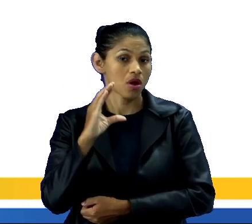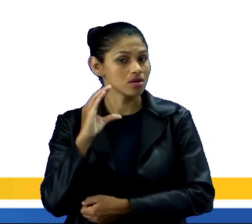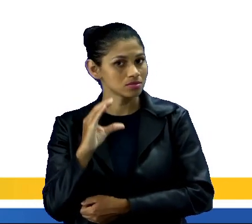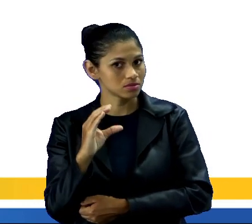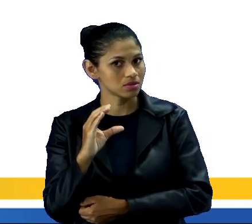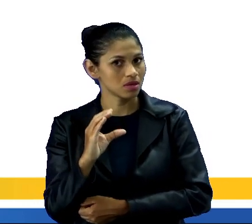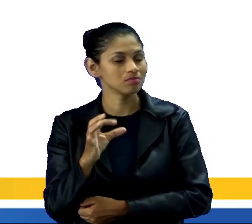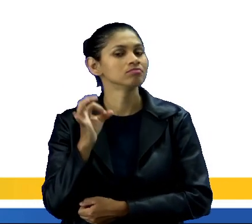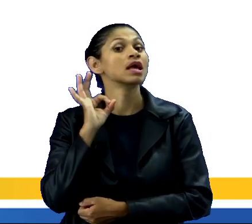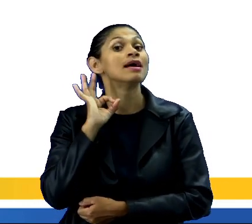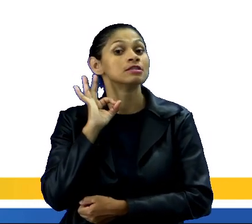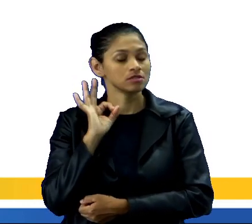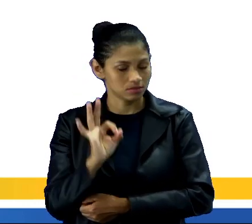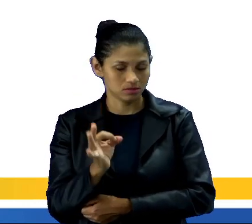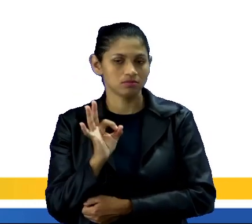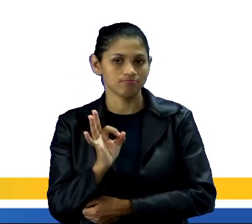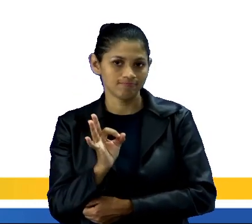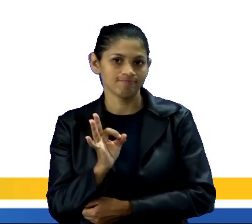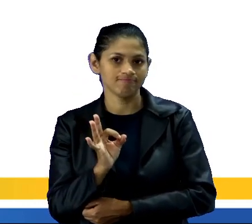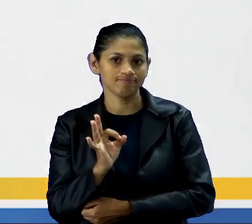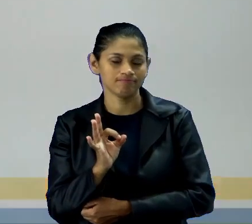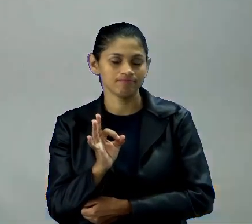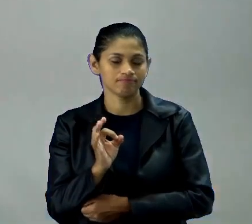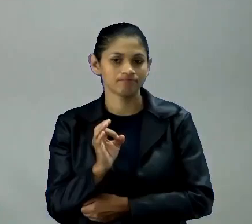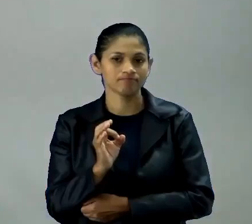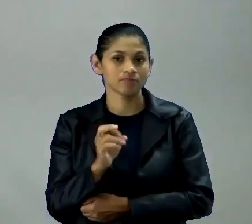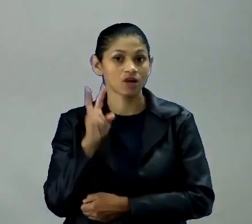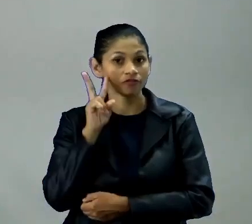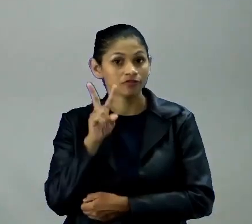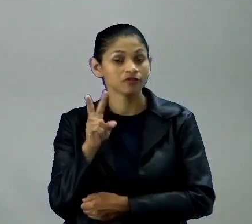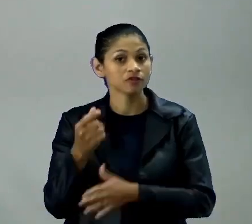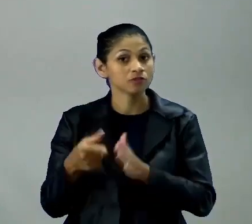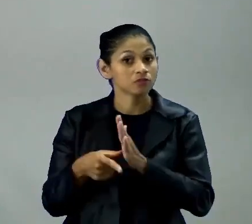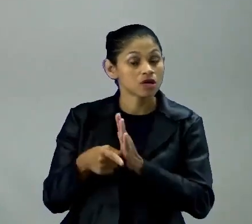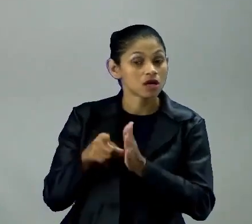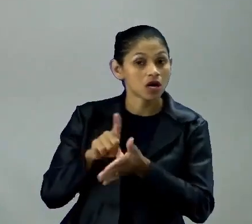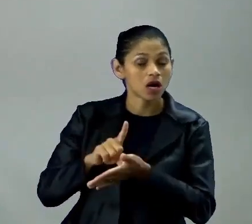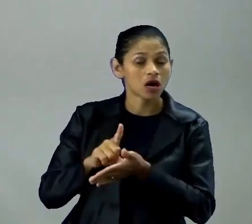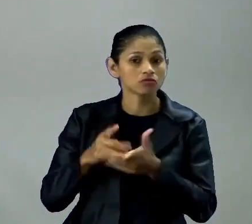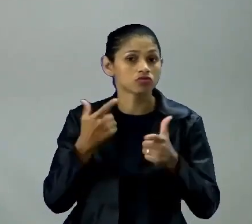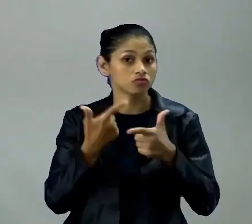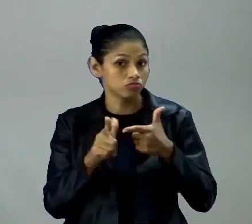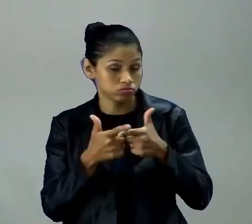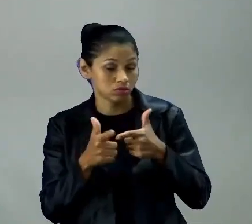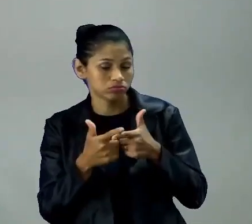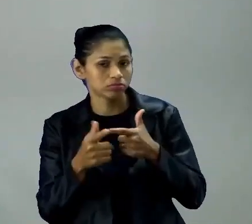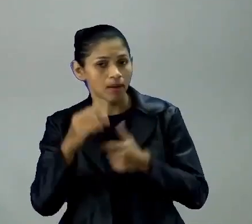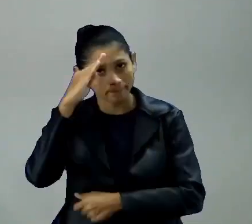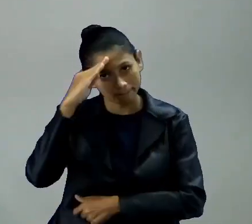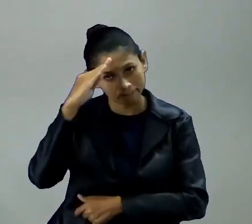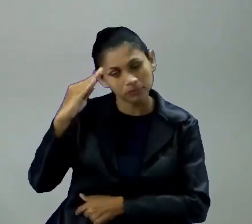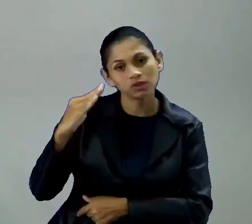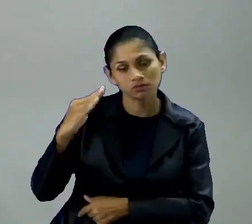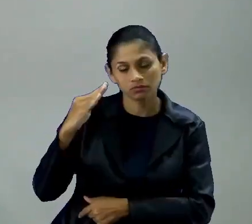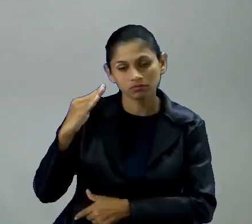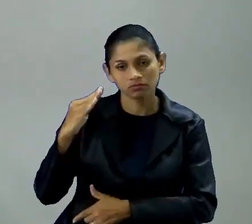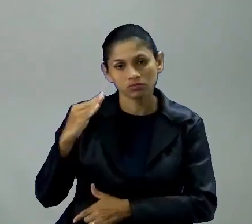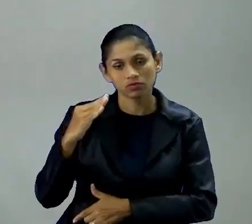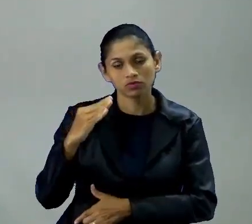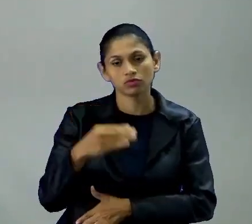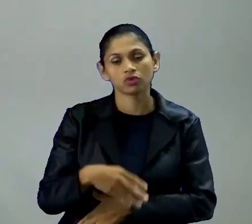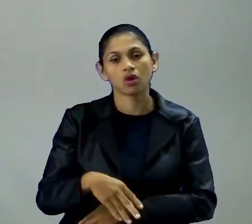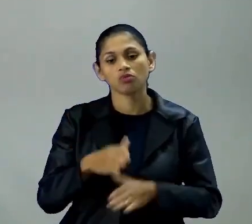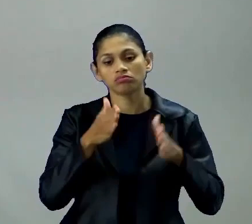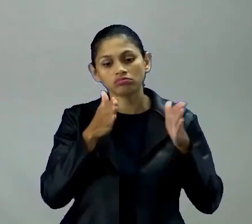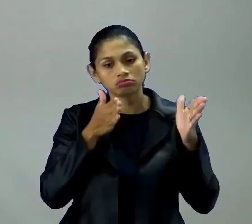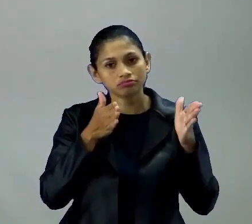está correto, né, como a gente viu anteriormente, as consequências aí, principais consequências, né, desse processo de